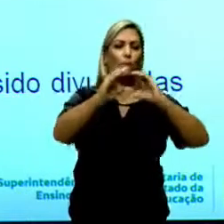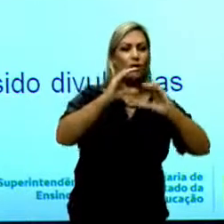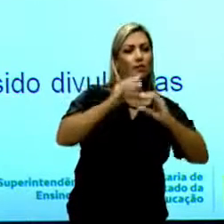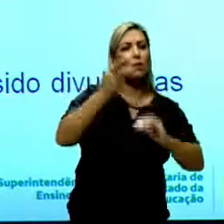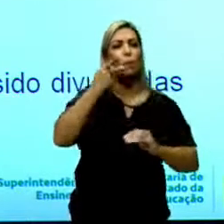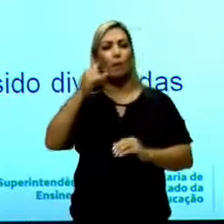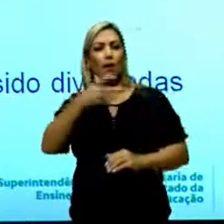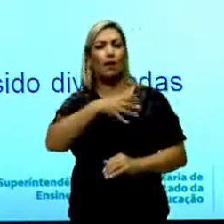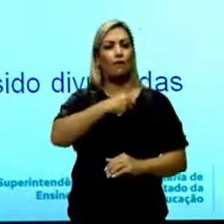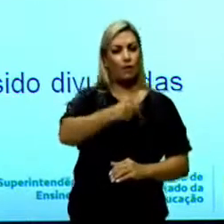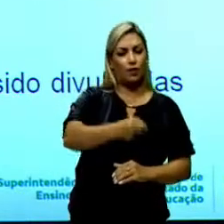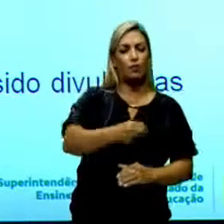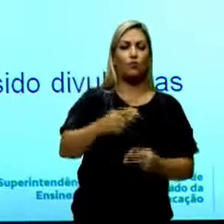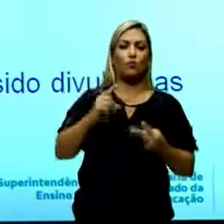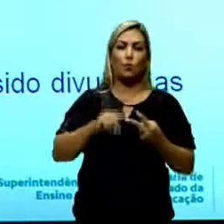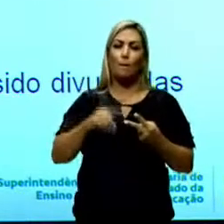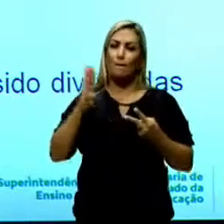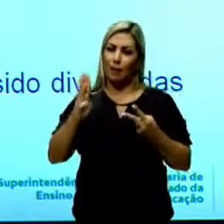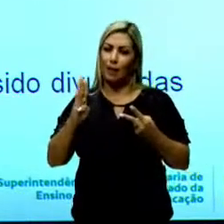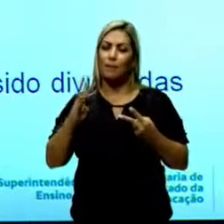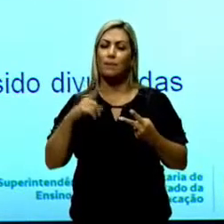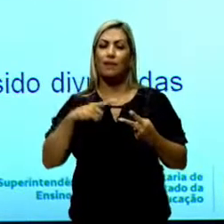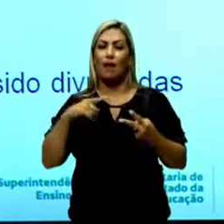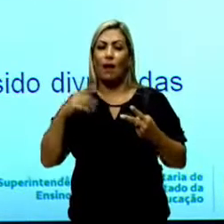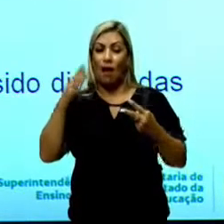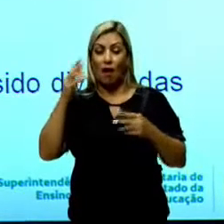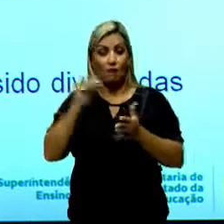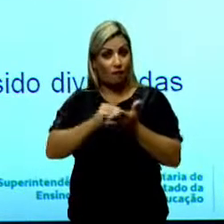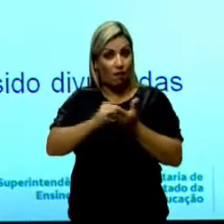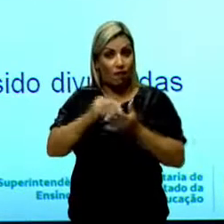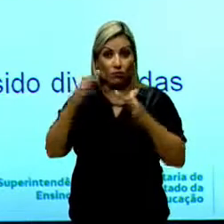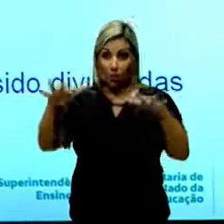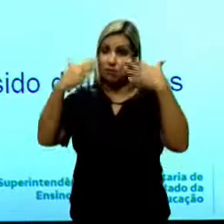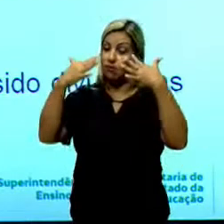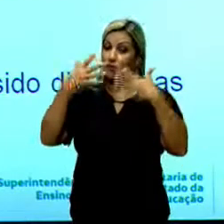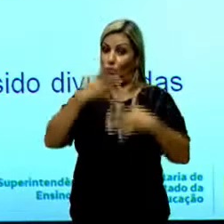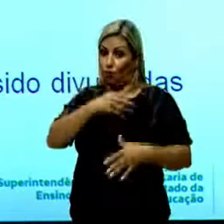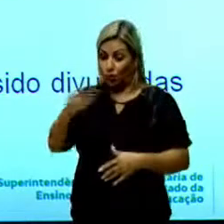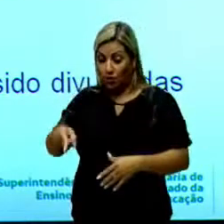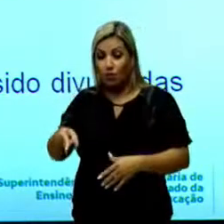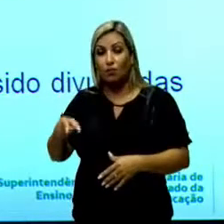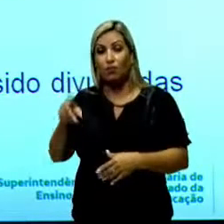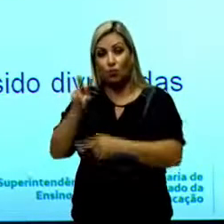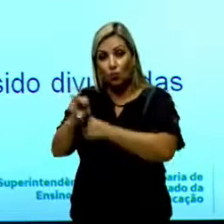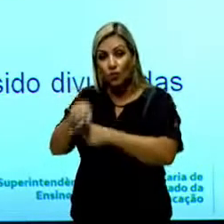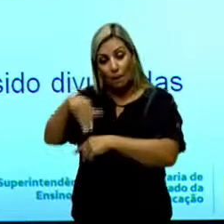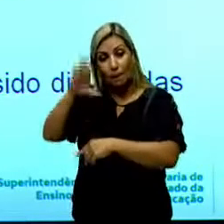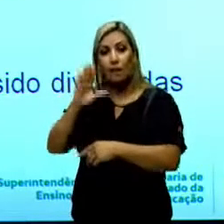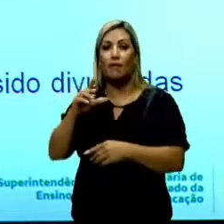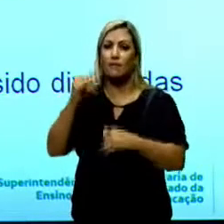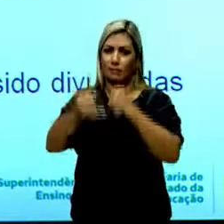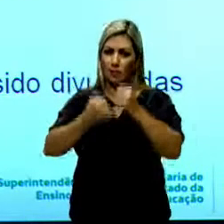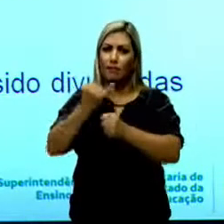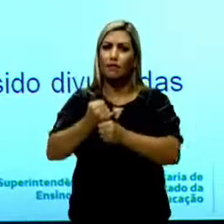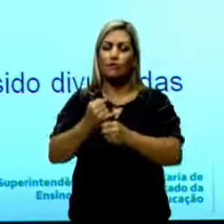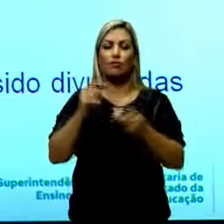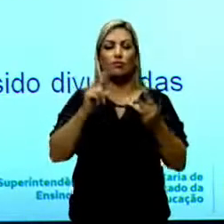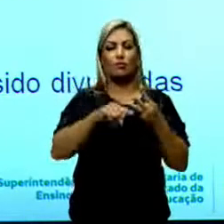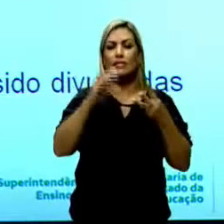e filhos. B. Desatenção dos pais em relação ao comportamento dos filhos na internet. C.